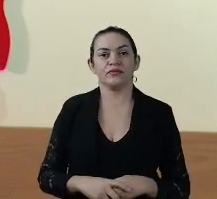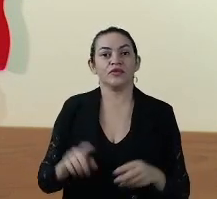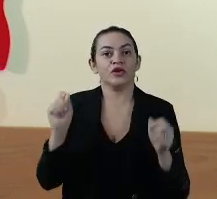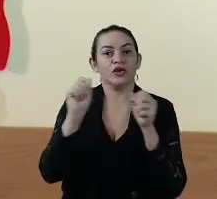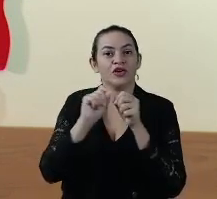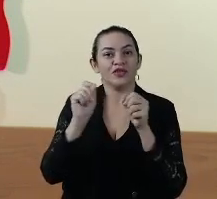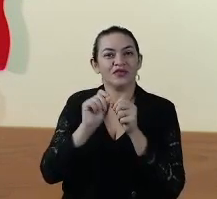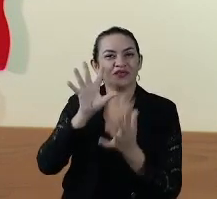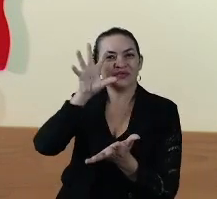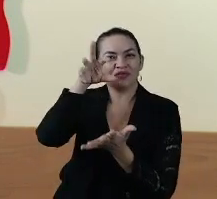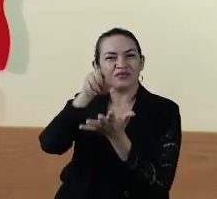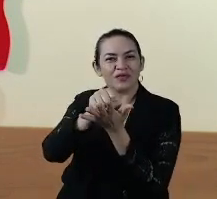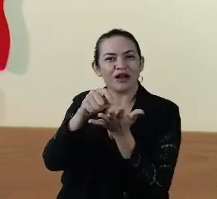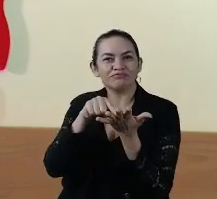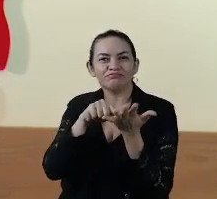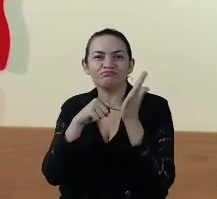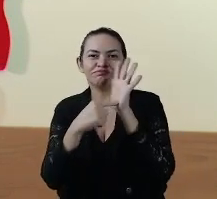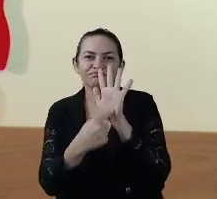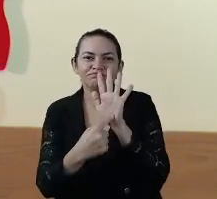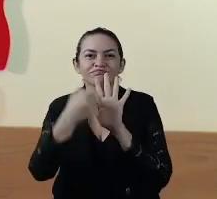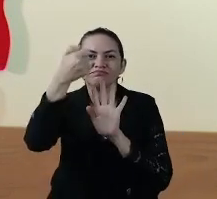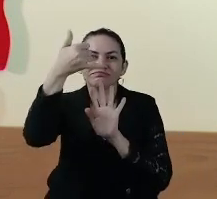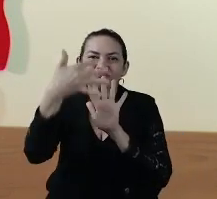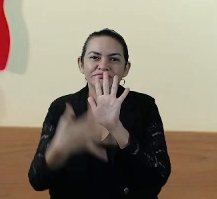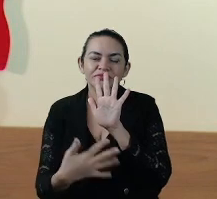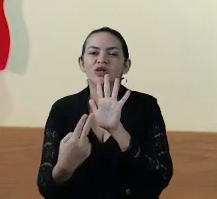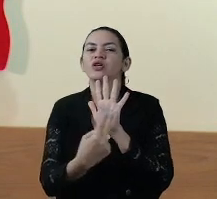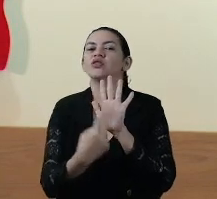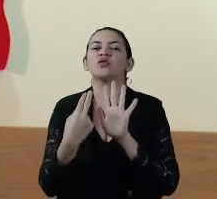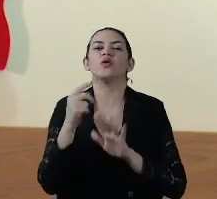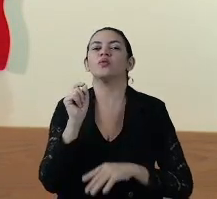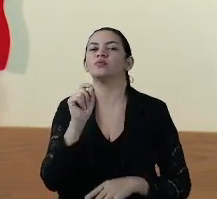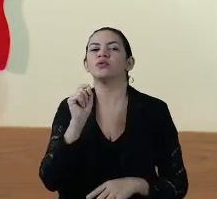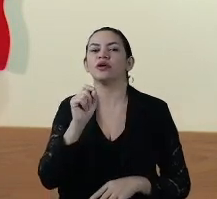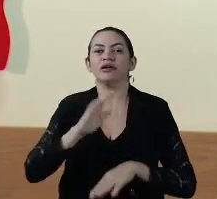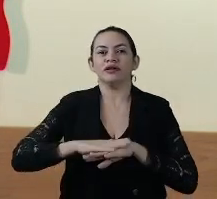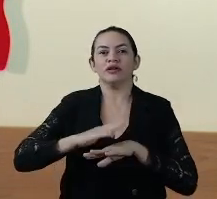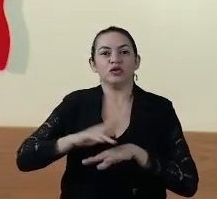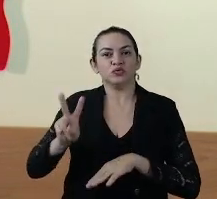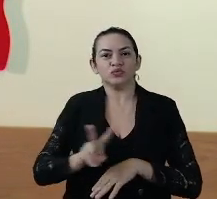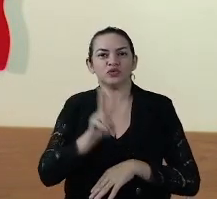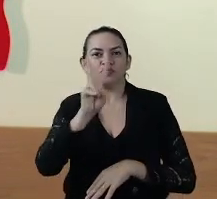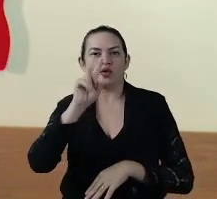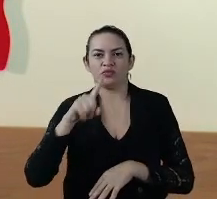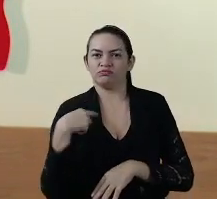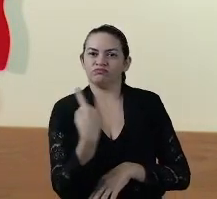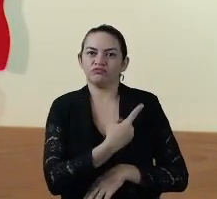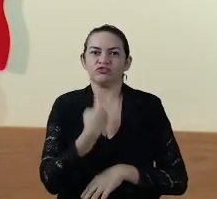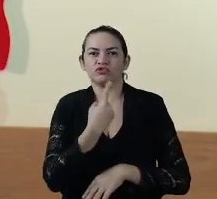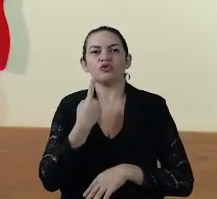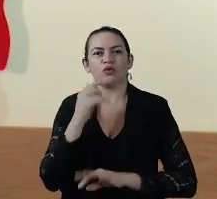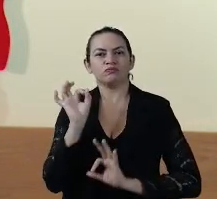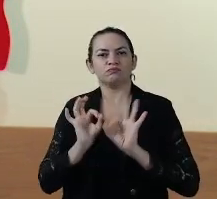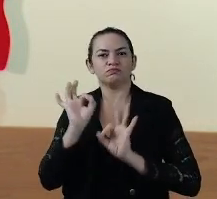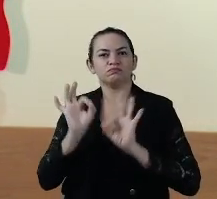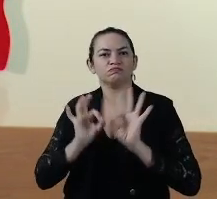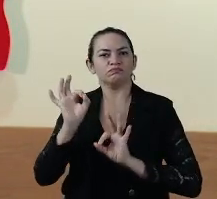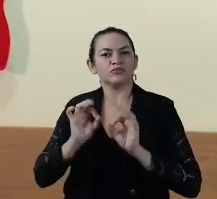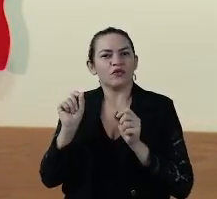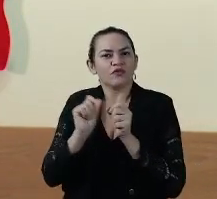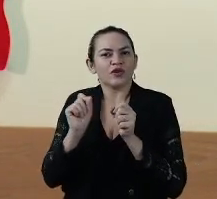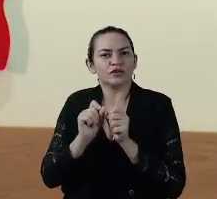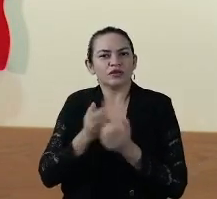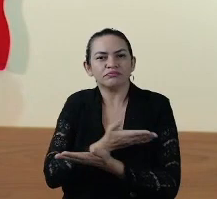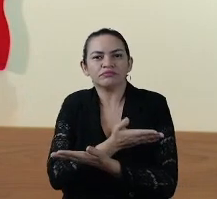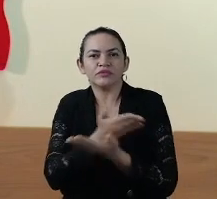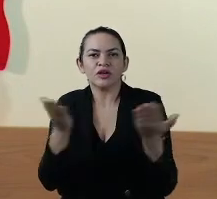Faço esse registro em nome dos valores que nós cultivamos, para